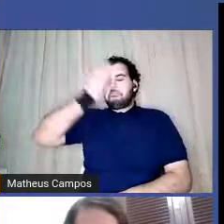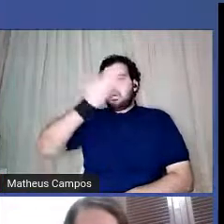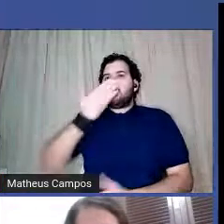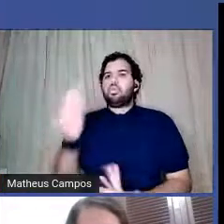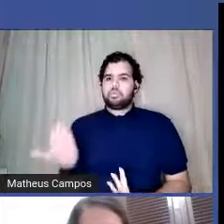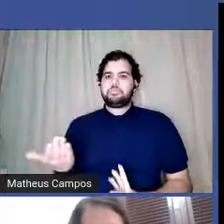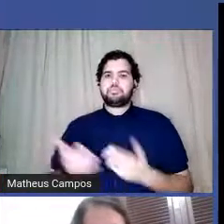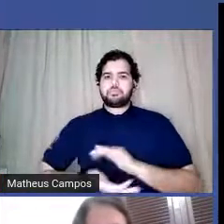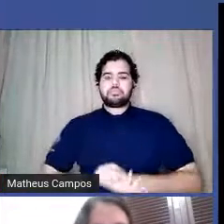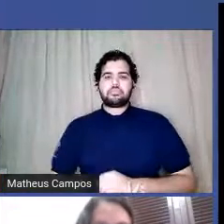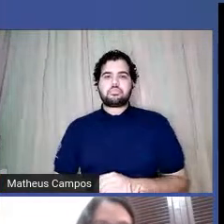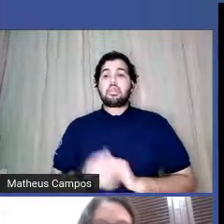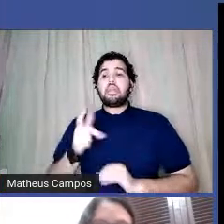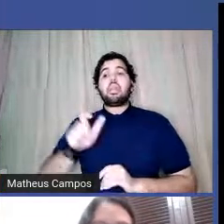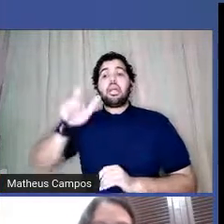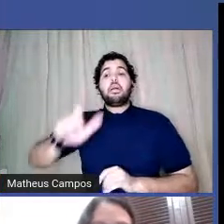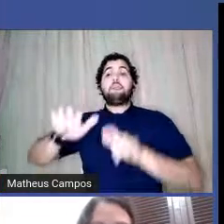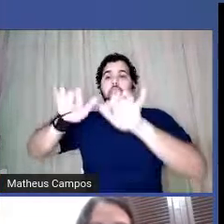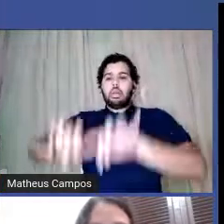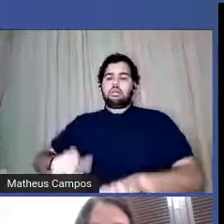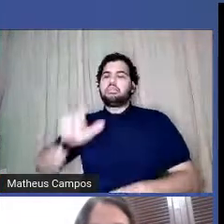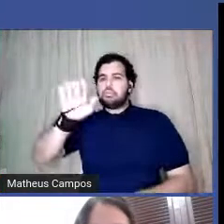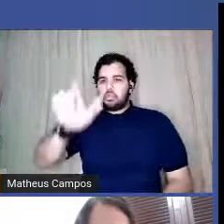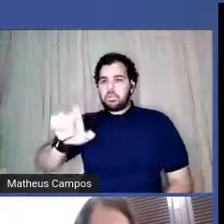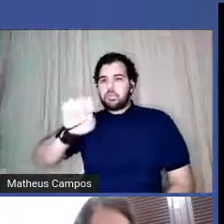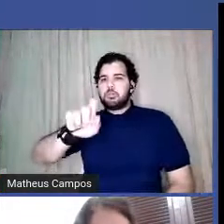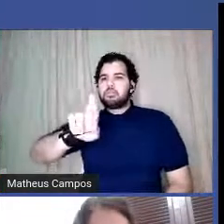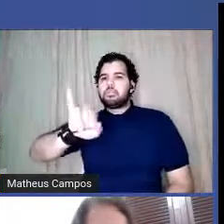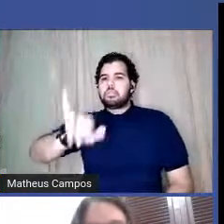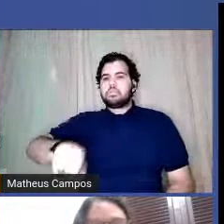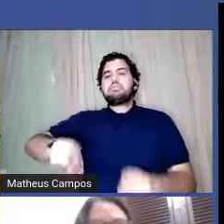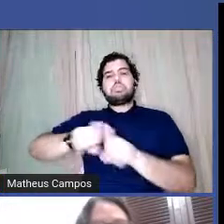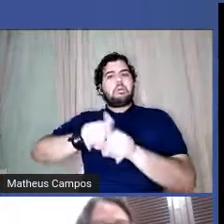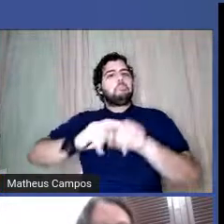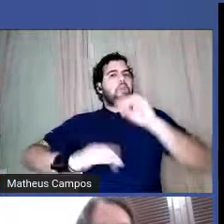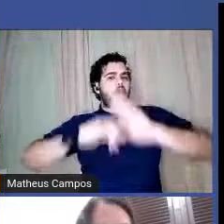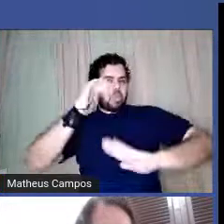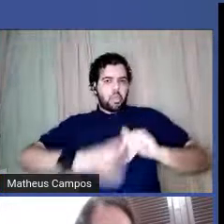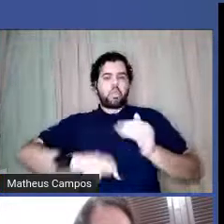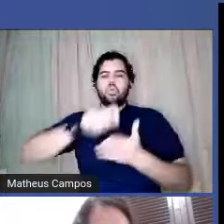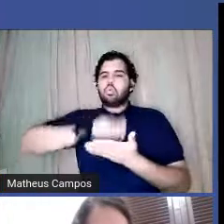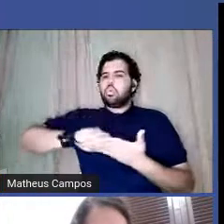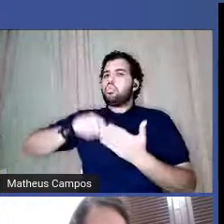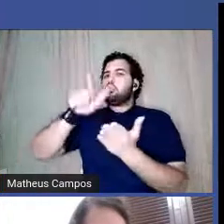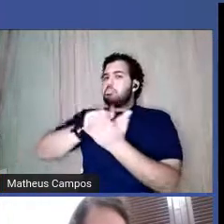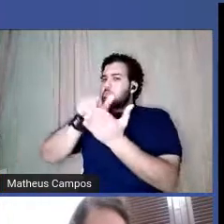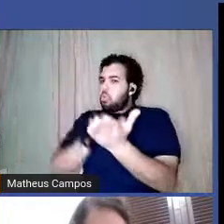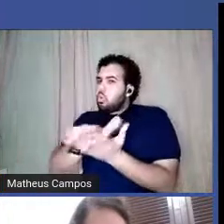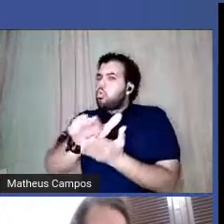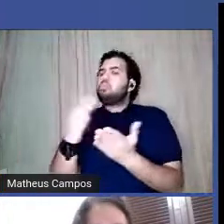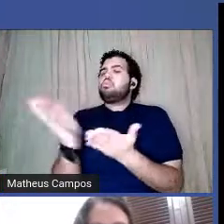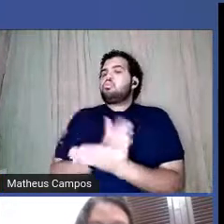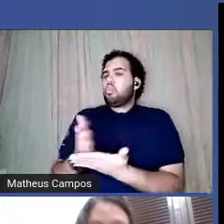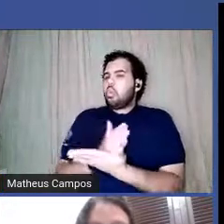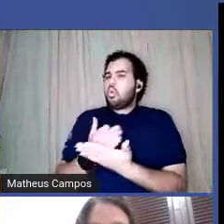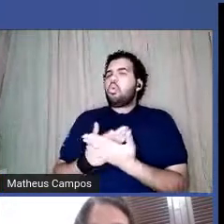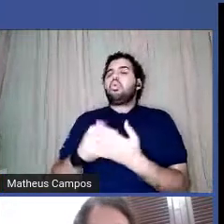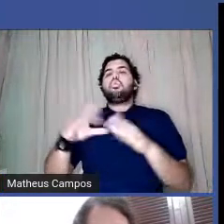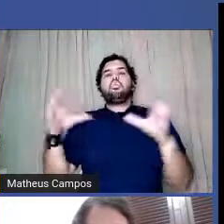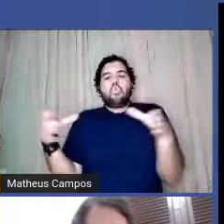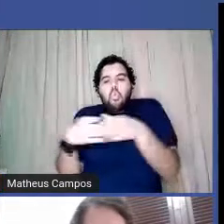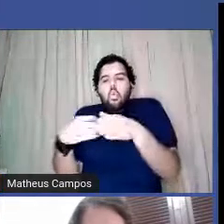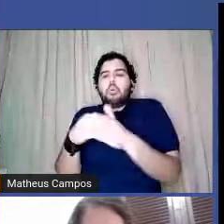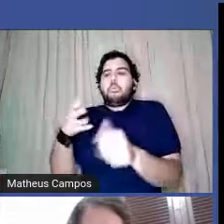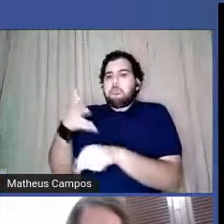mas ela disse o seguinte, Sabrina Moraes, escritora também, lançando um livro agora que está em financiamento coletivo e participante da